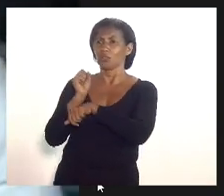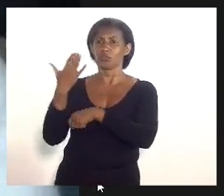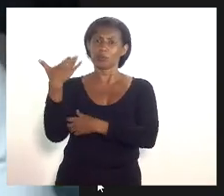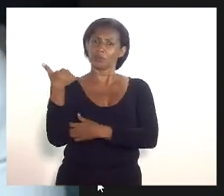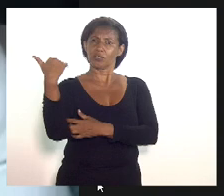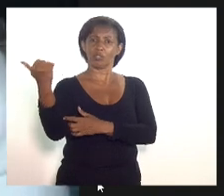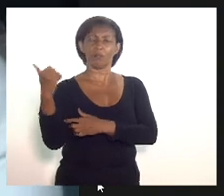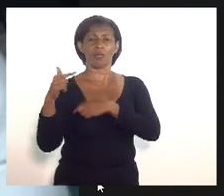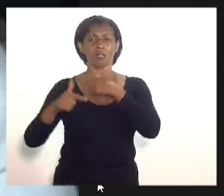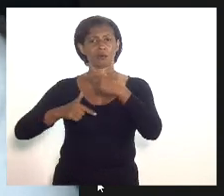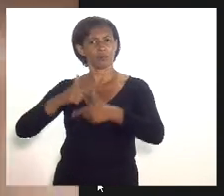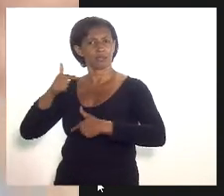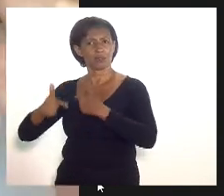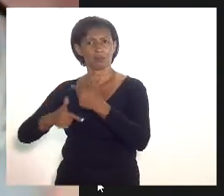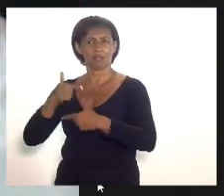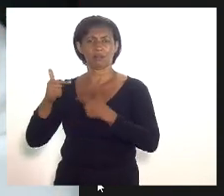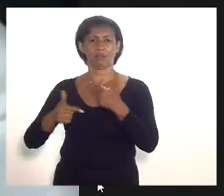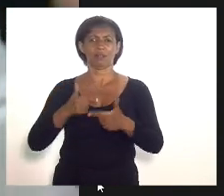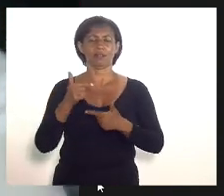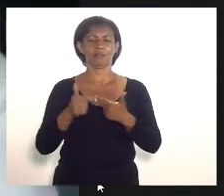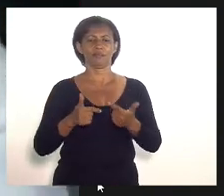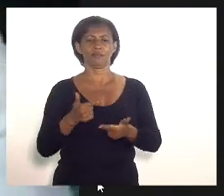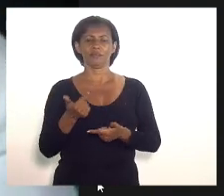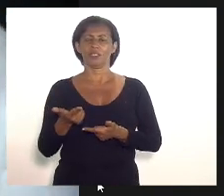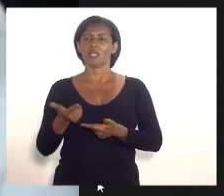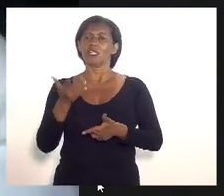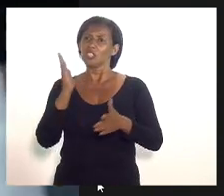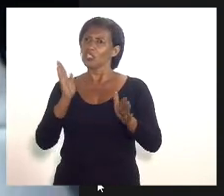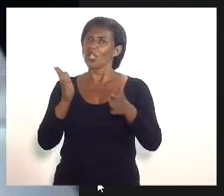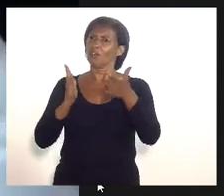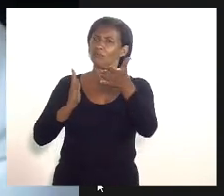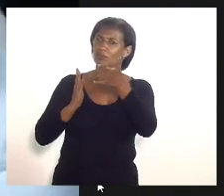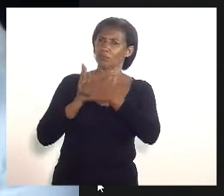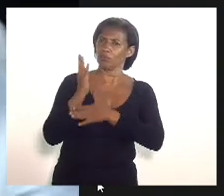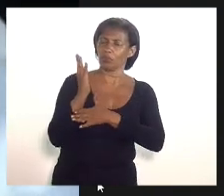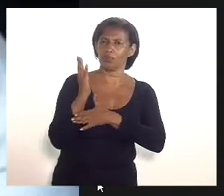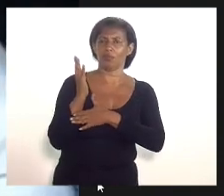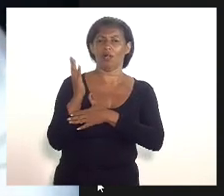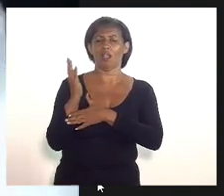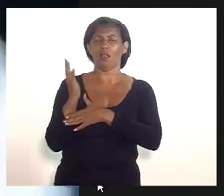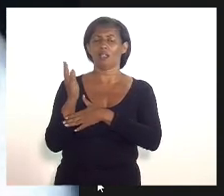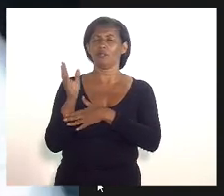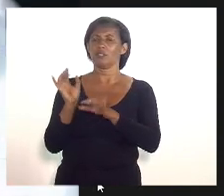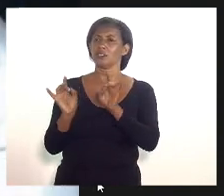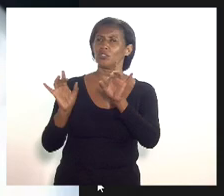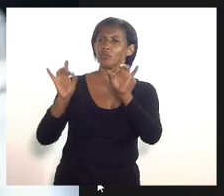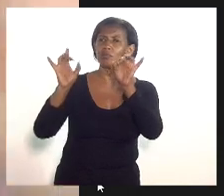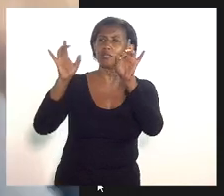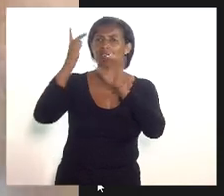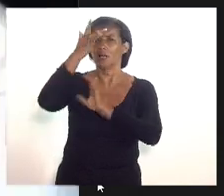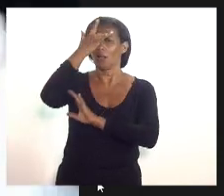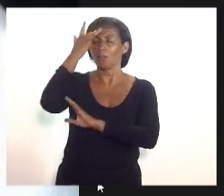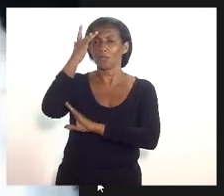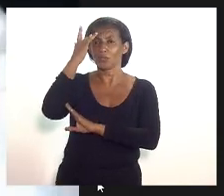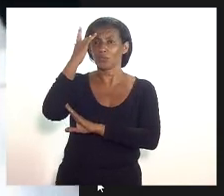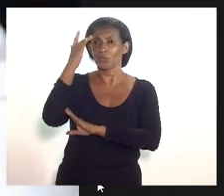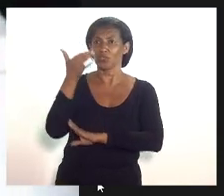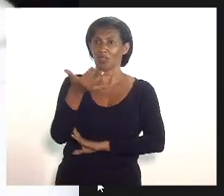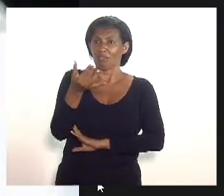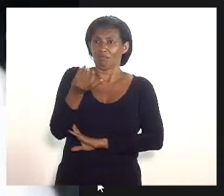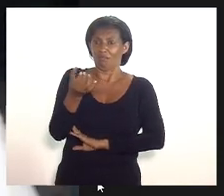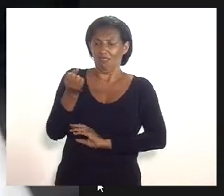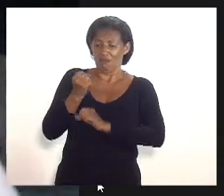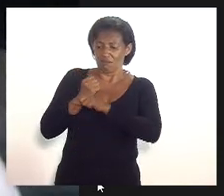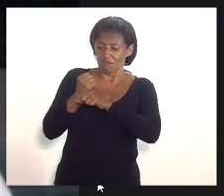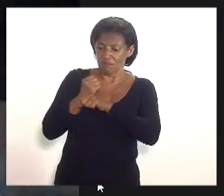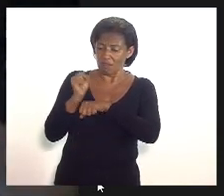empregos que por meritocracia foram aprovados e nesse caso em especial pessoas que há mais de uma década esperam o